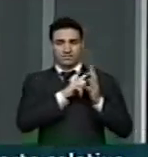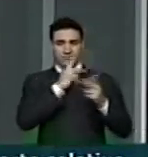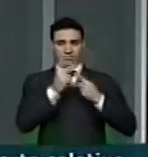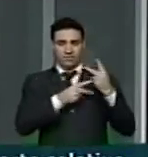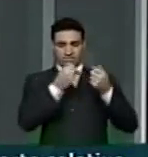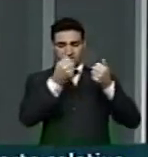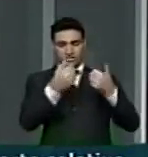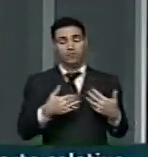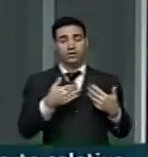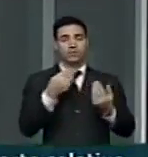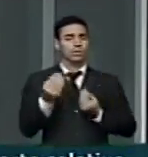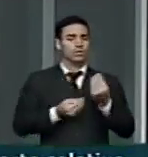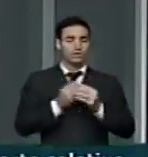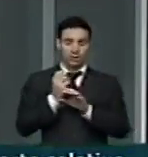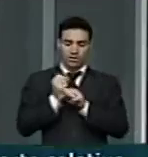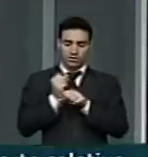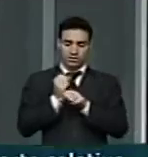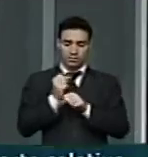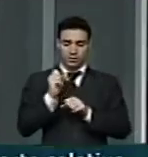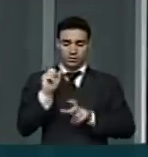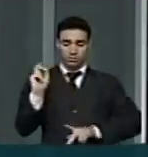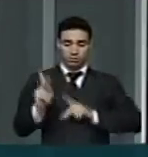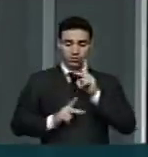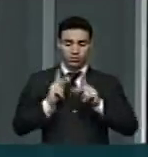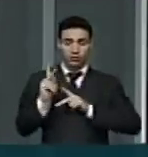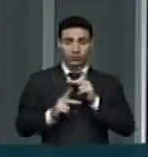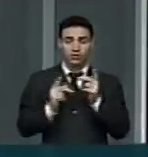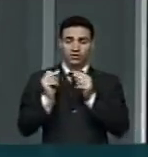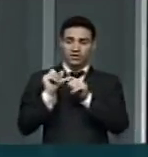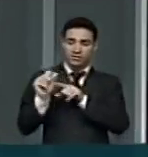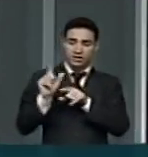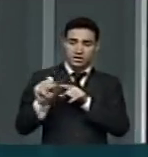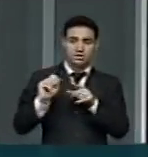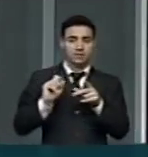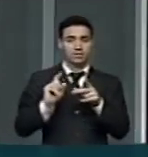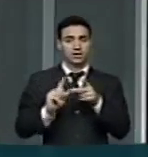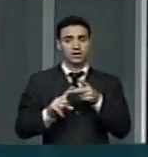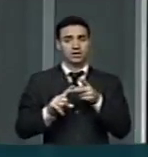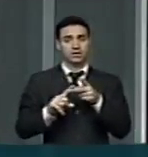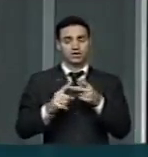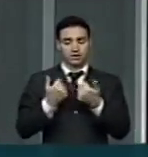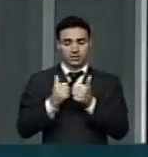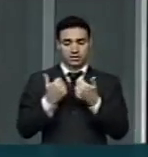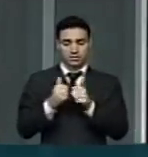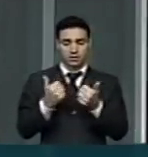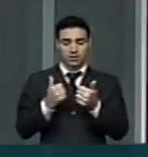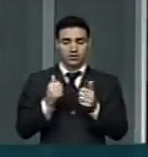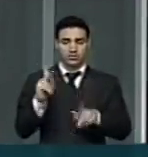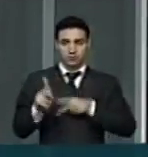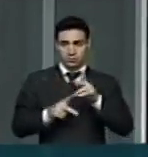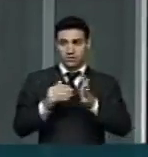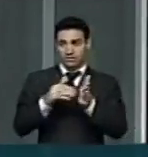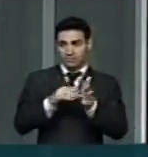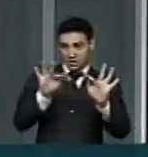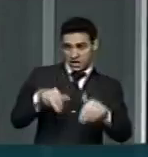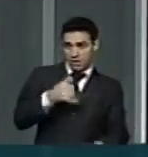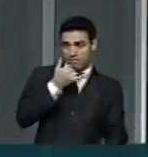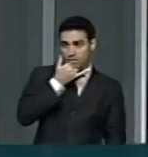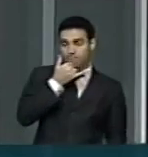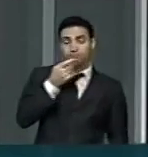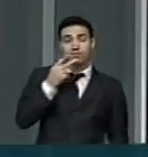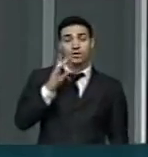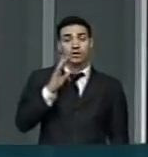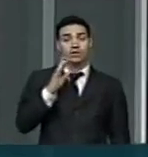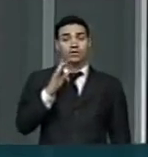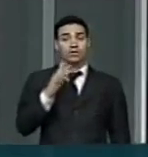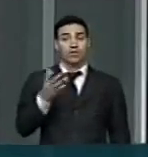sobre a questão do orçamento público financiar, financiar o transporte público. Para finalizar, deputado, realmente o cobertor é